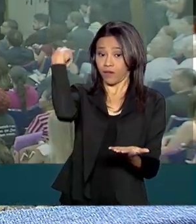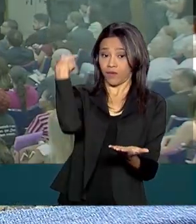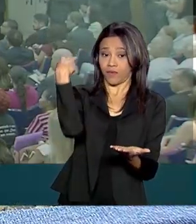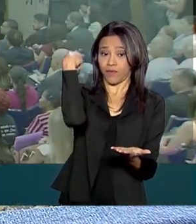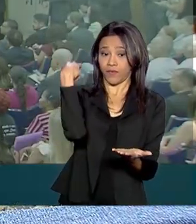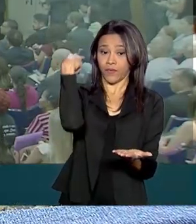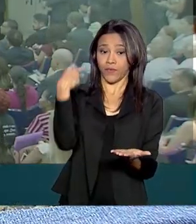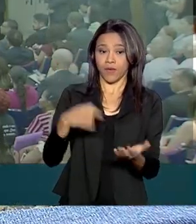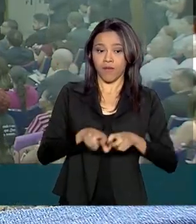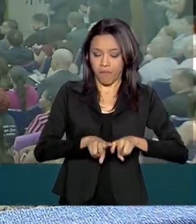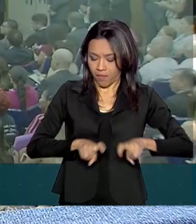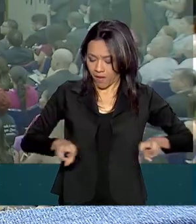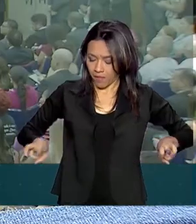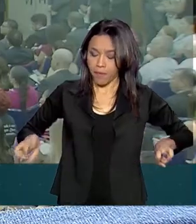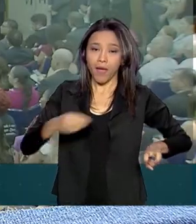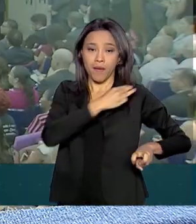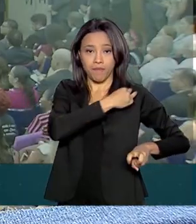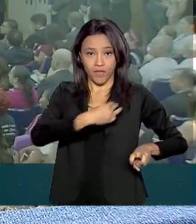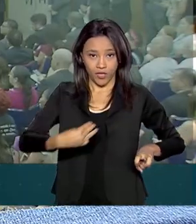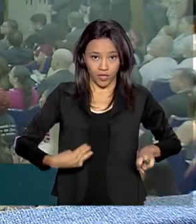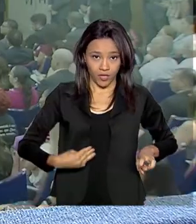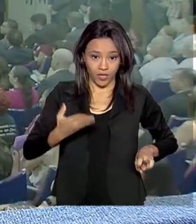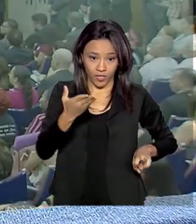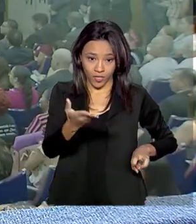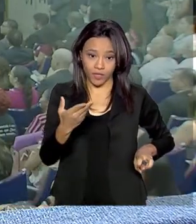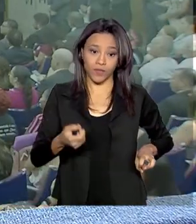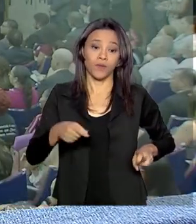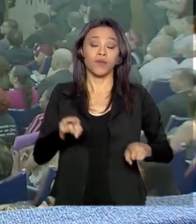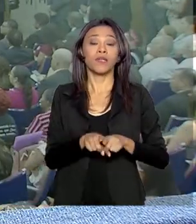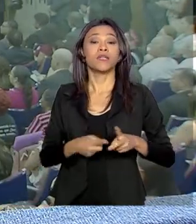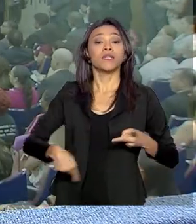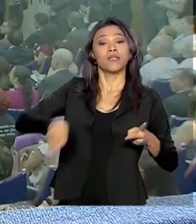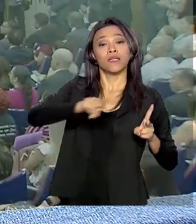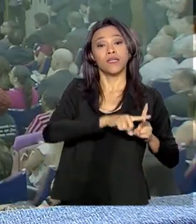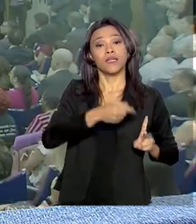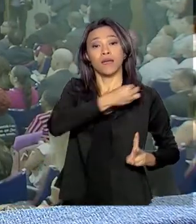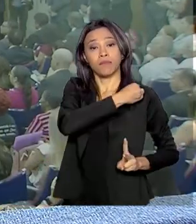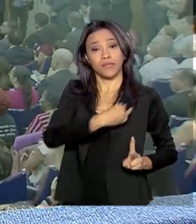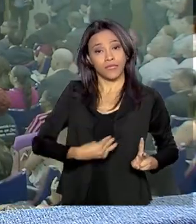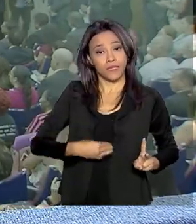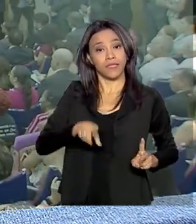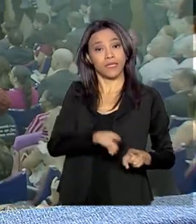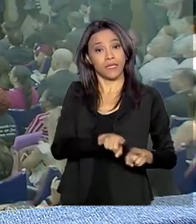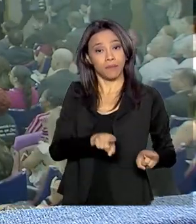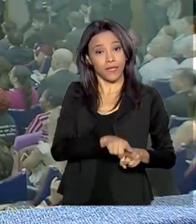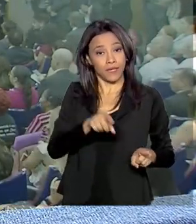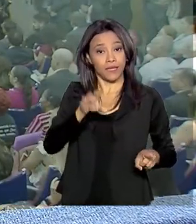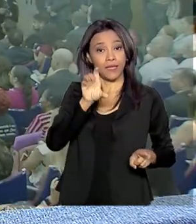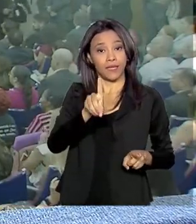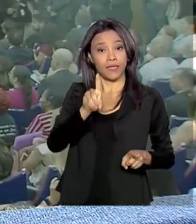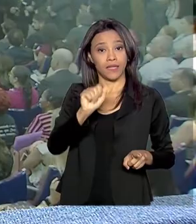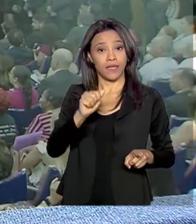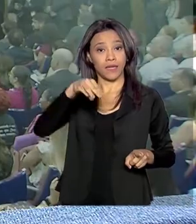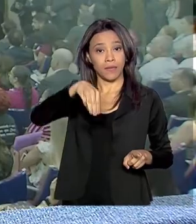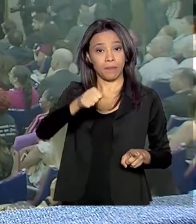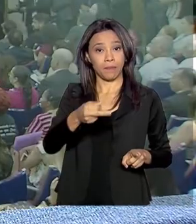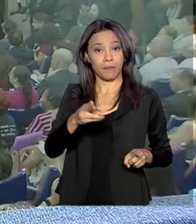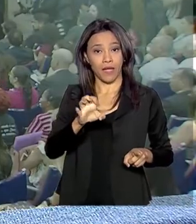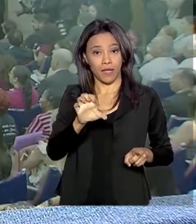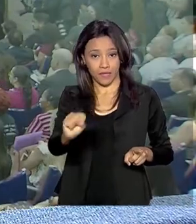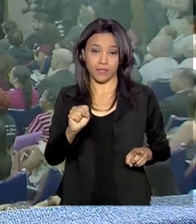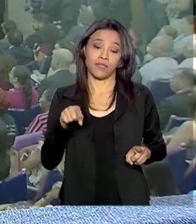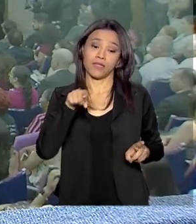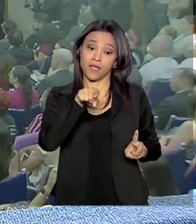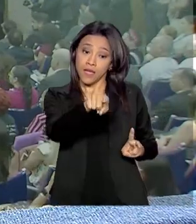compondo a mesa, estão os ministros Osmar Terra e Damares Alves. Essa iniciativa une projetos do esporte e do desenvolvimento